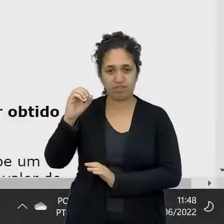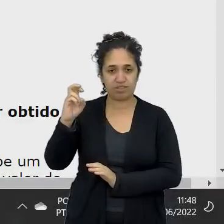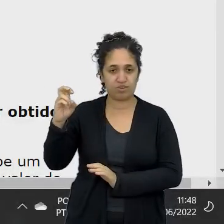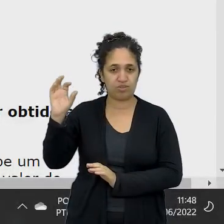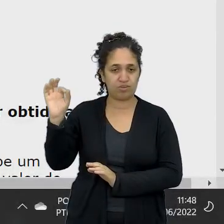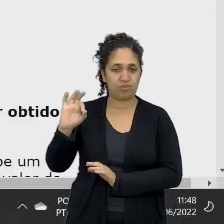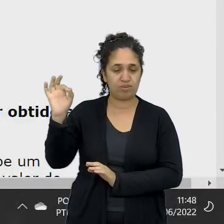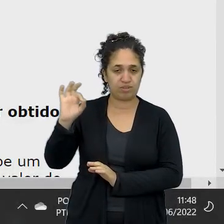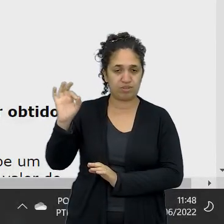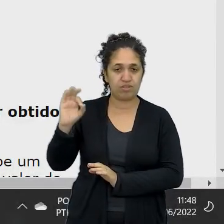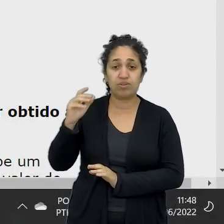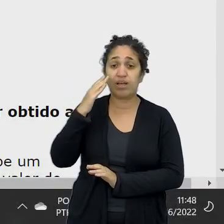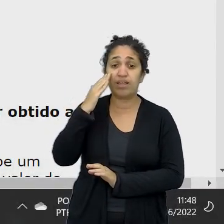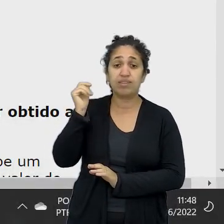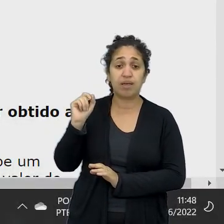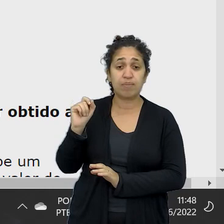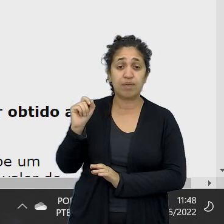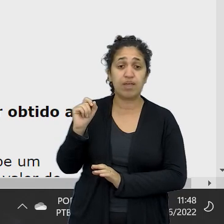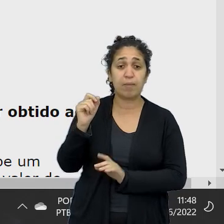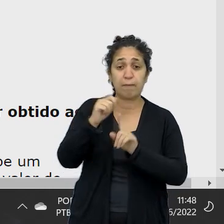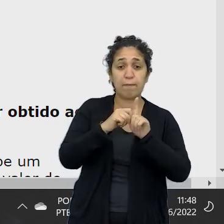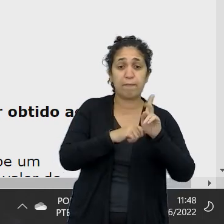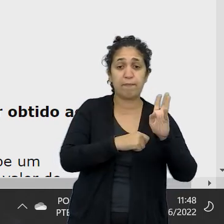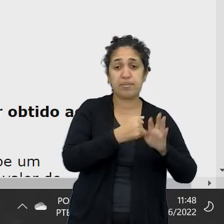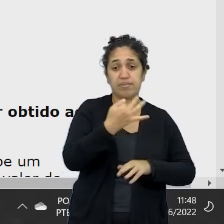e ele quer saber o número de meses,